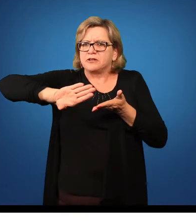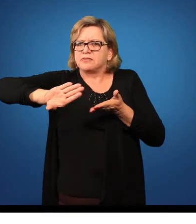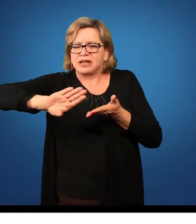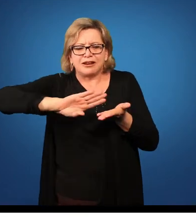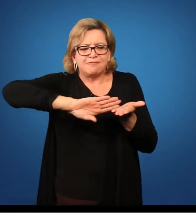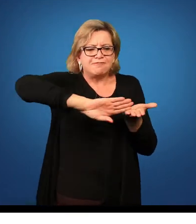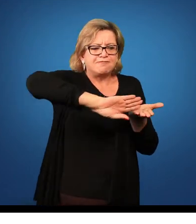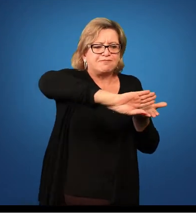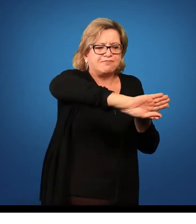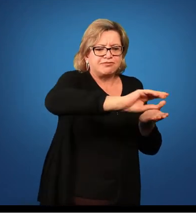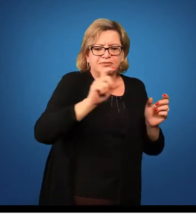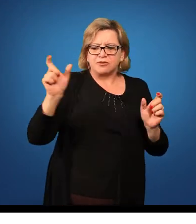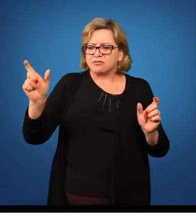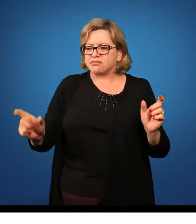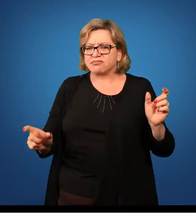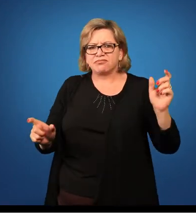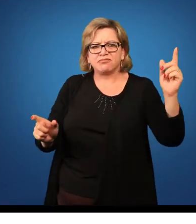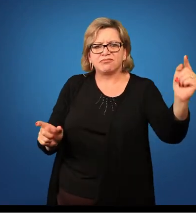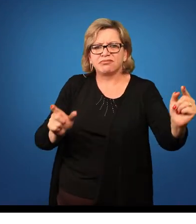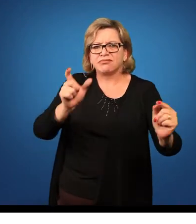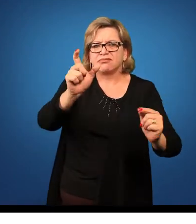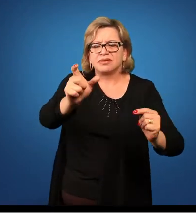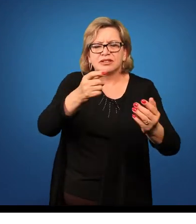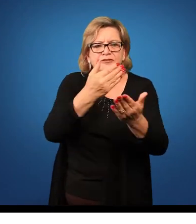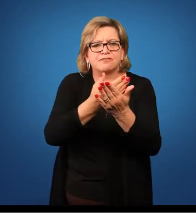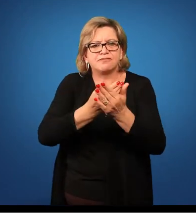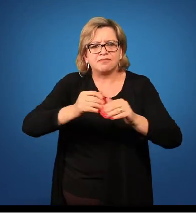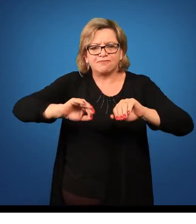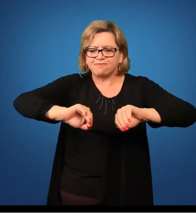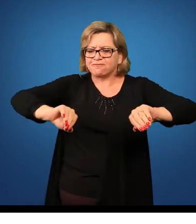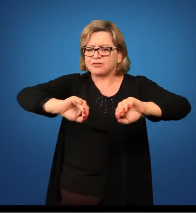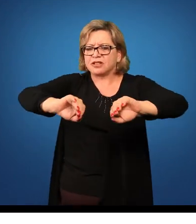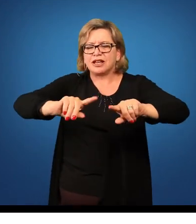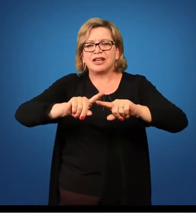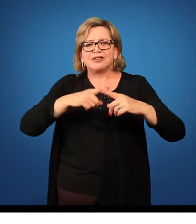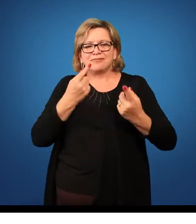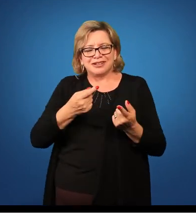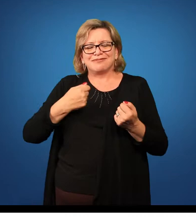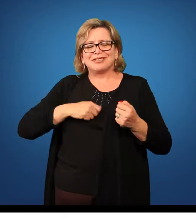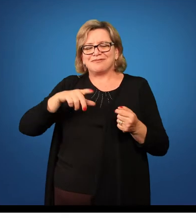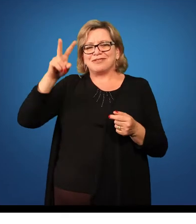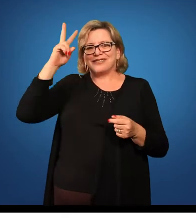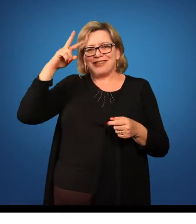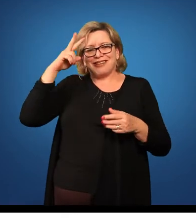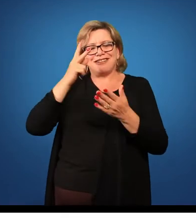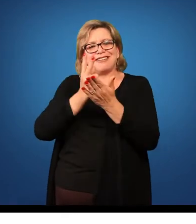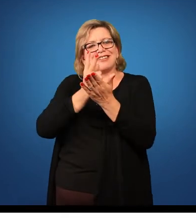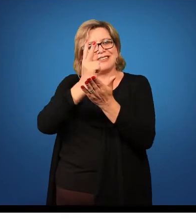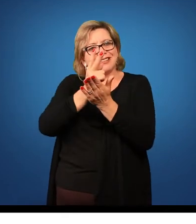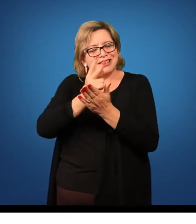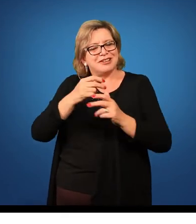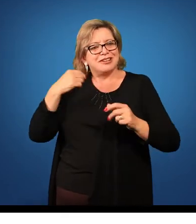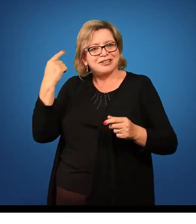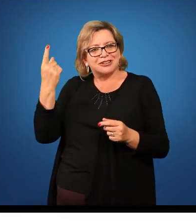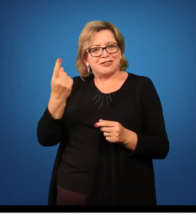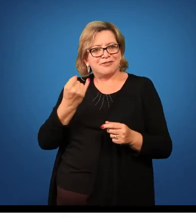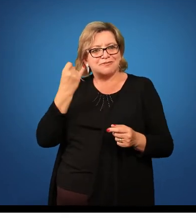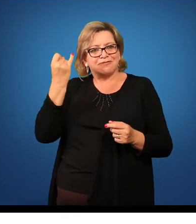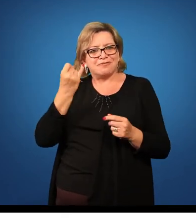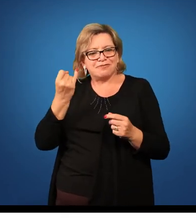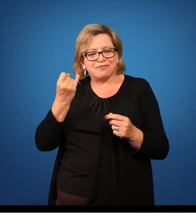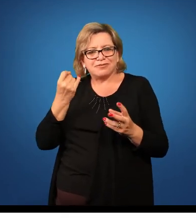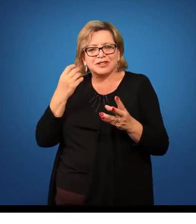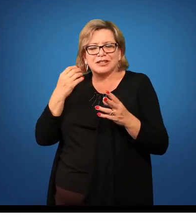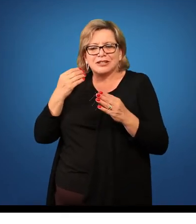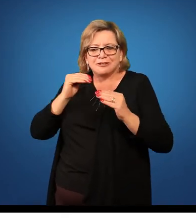individuais como estudos separados, mas tendo sempre em mente que fazemos isso com o propósito de desenvolver acuidades